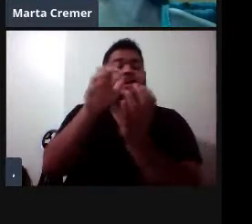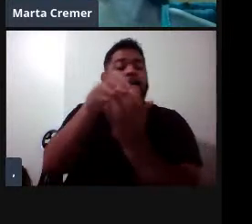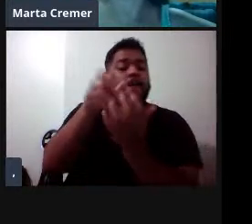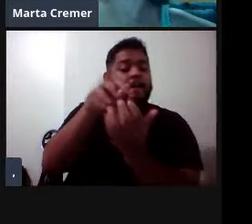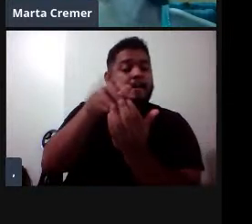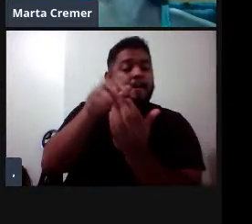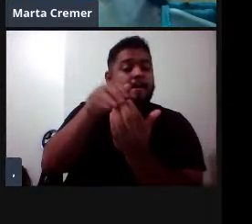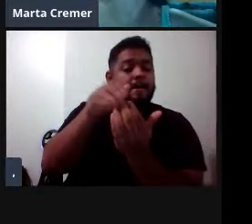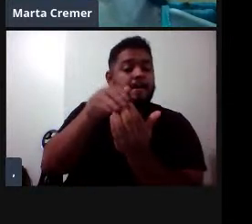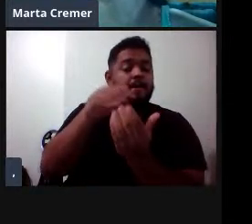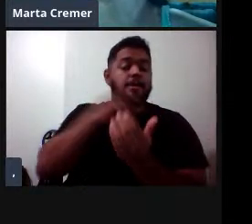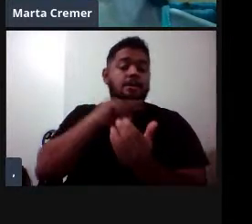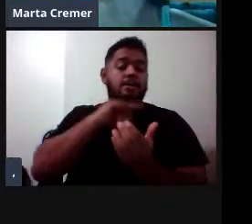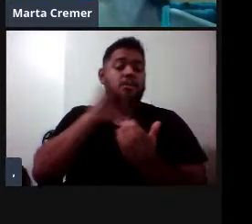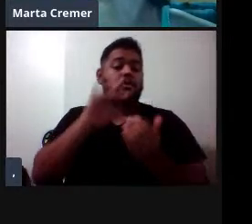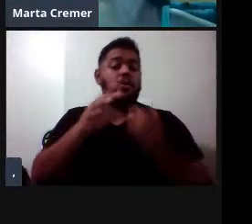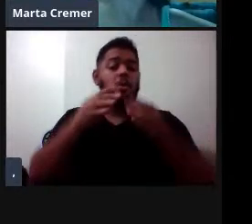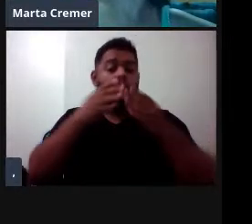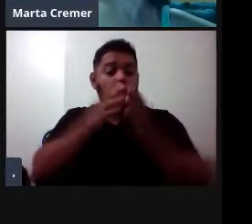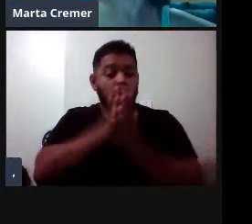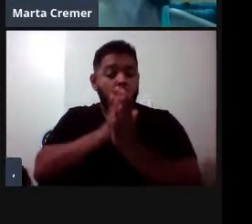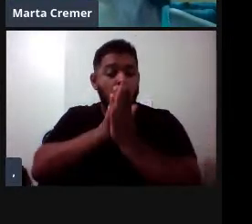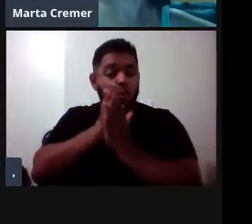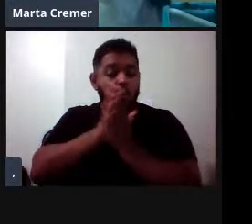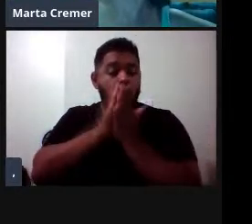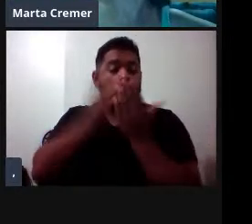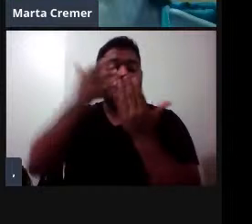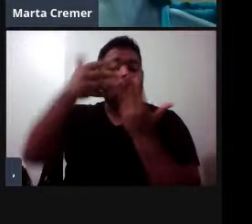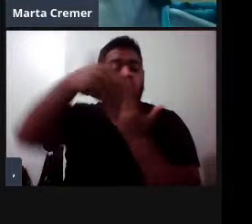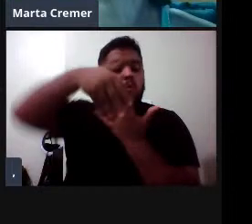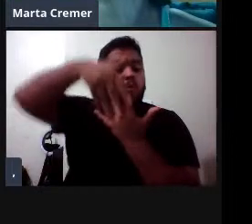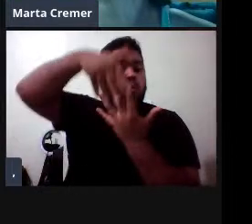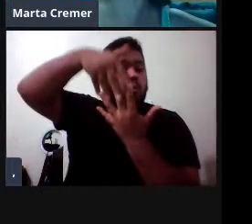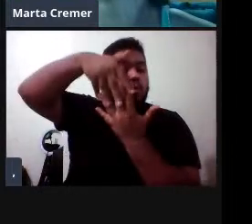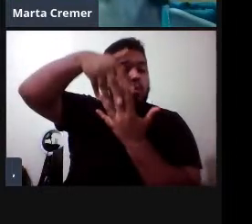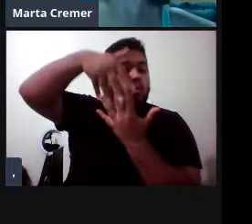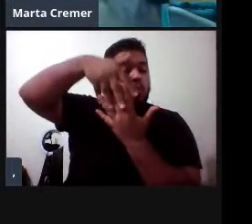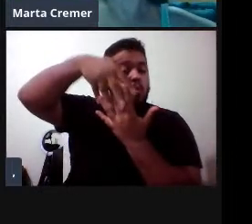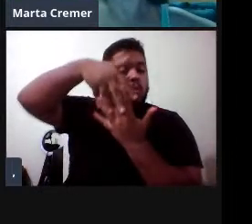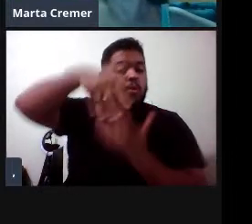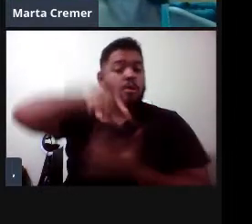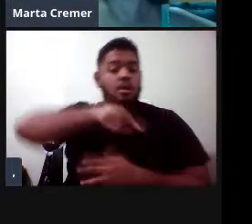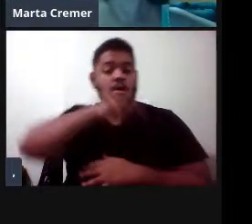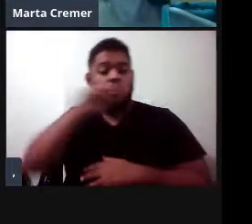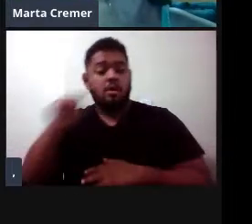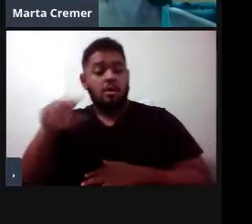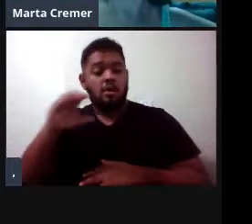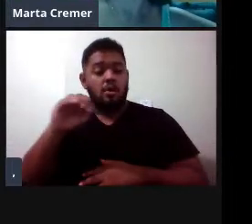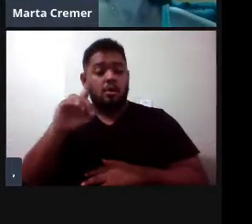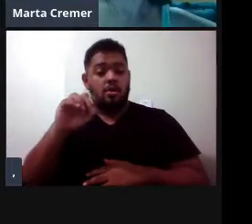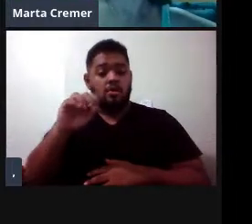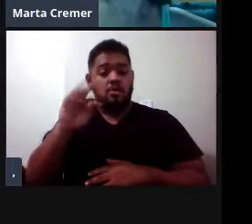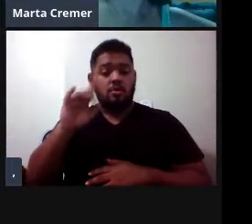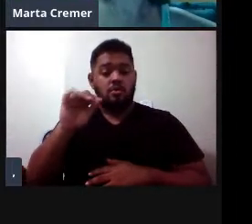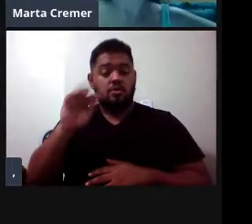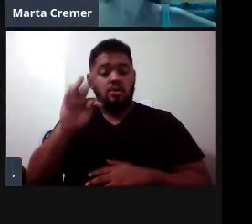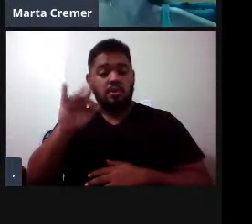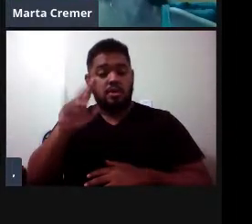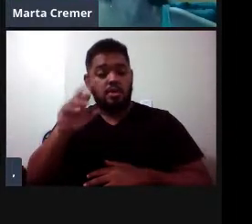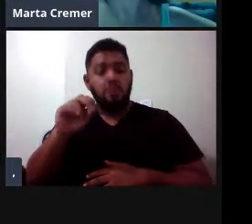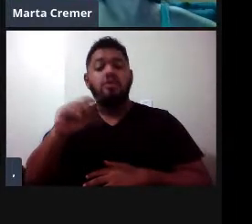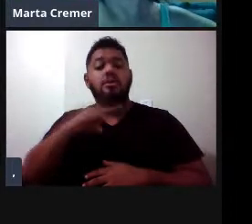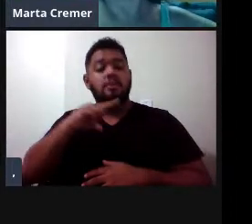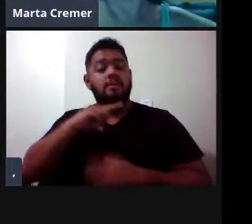de barbatanas usadas para filtrar o alimento e o grupo dos odontocetos, que, por sua vez, então, são os